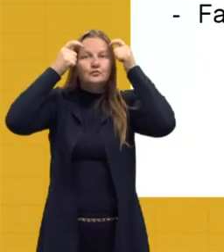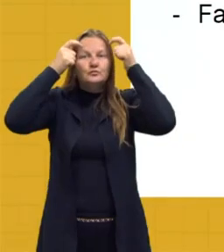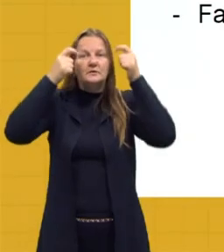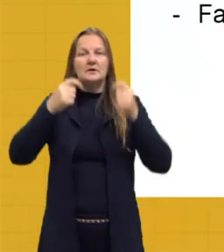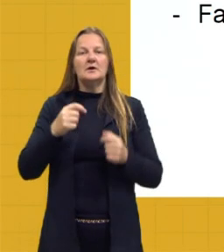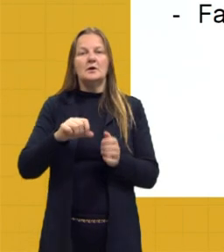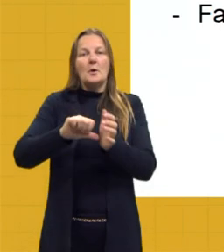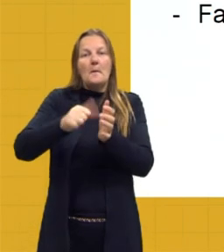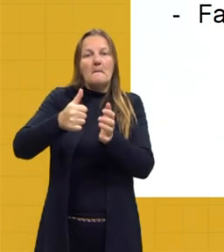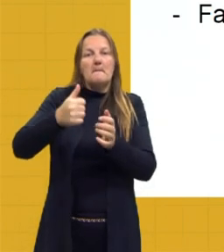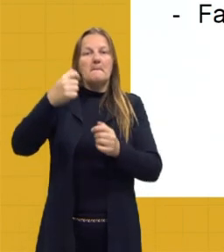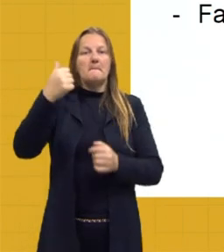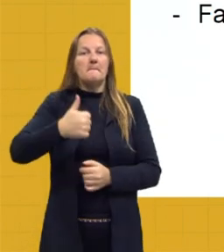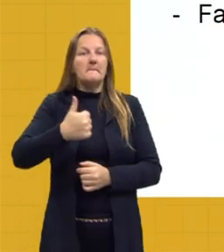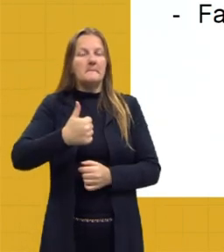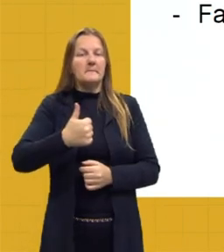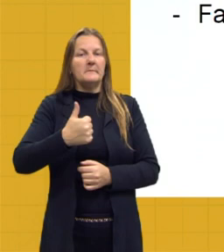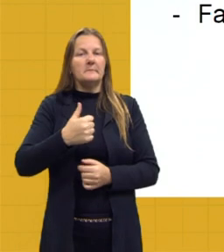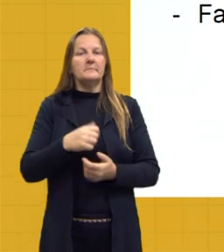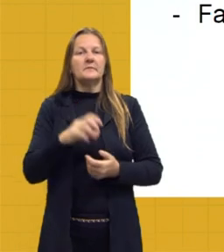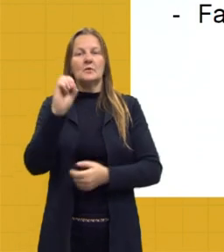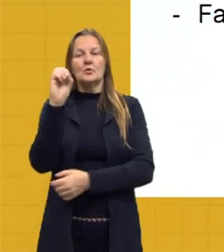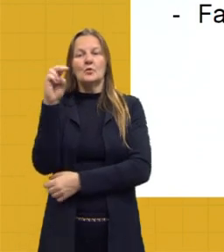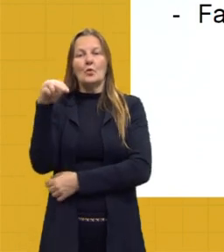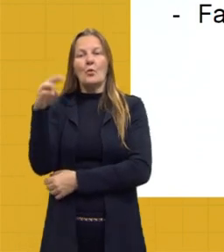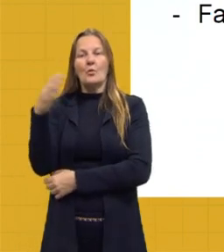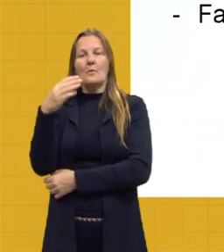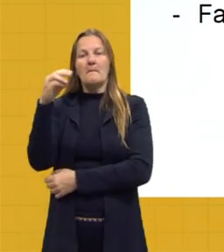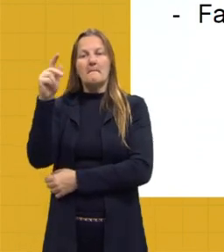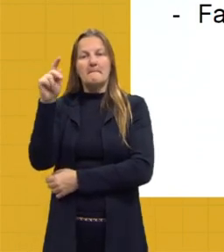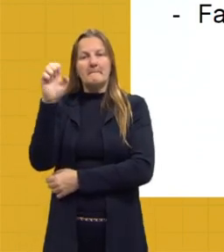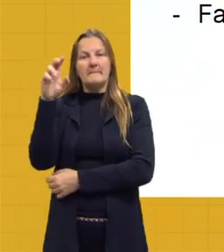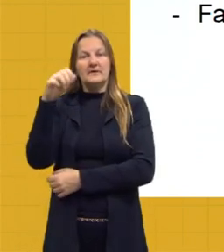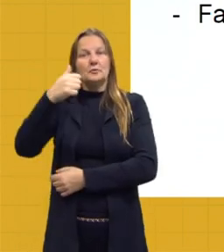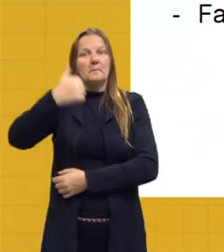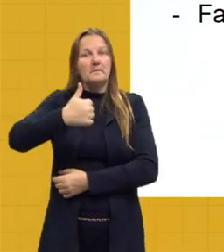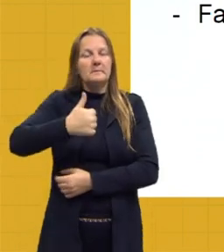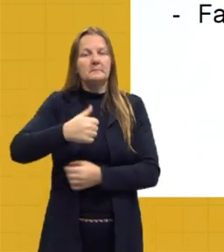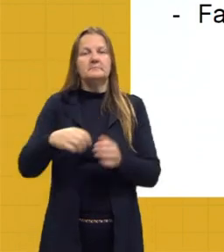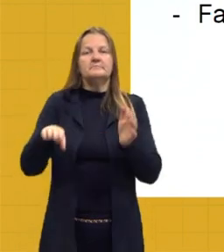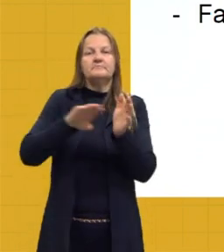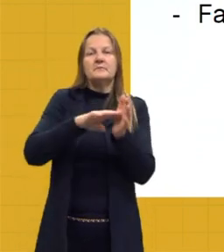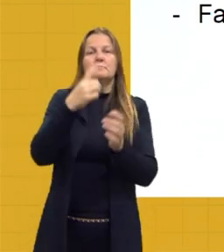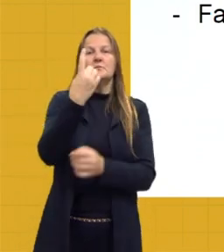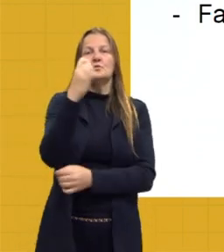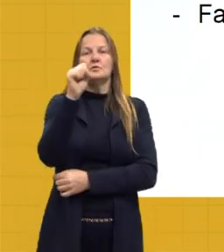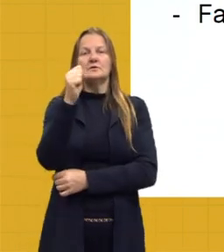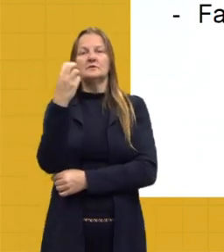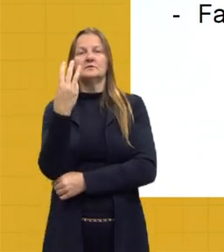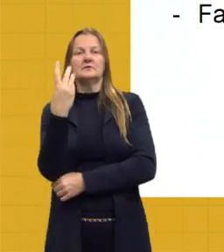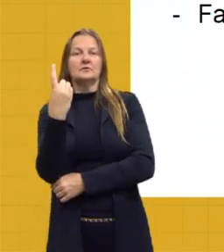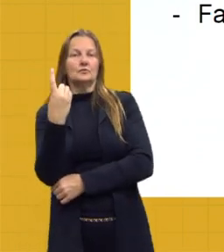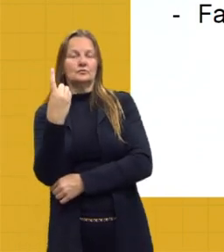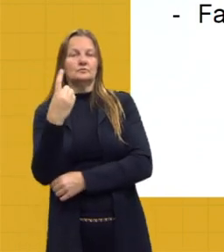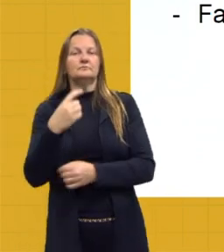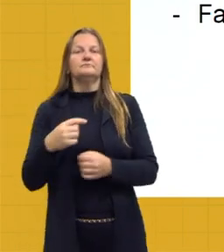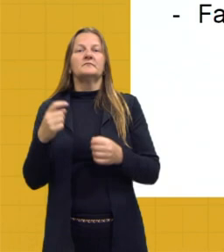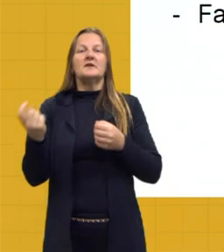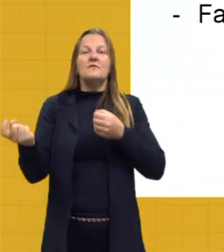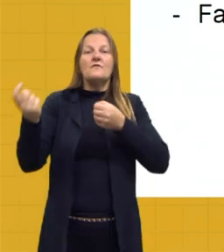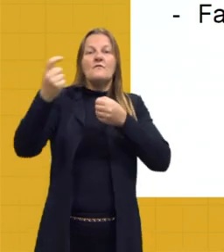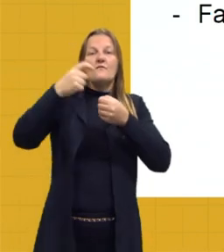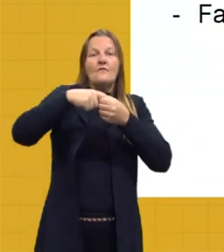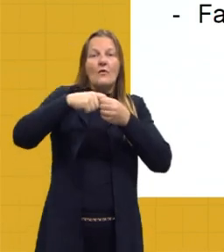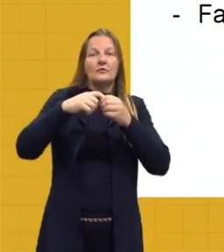Dom Pedro I, então, proclama a independência do Brasil, governa até 1831, quando ele retorna para